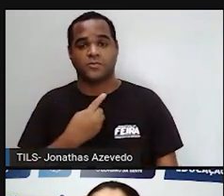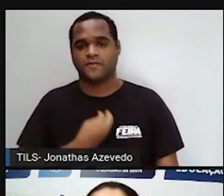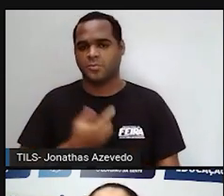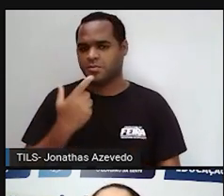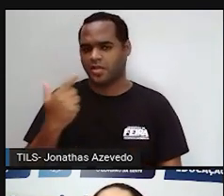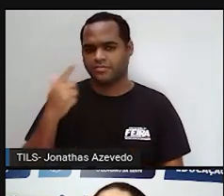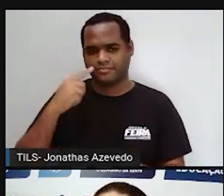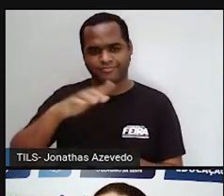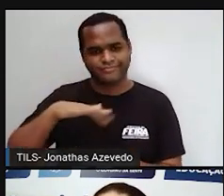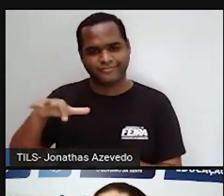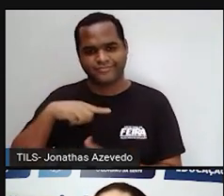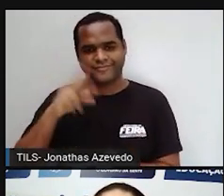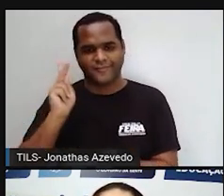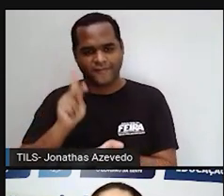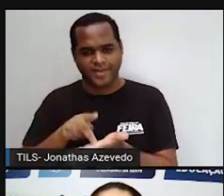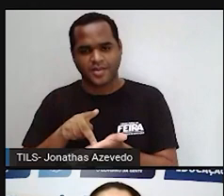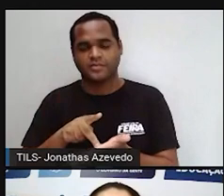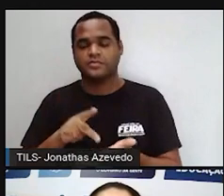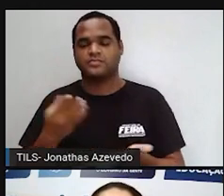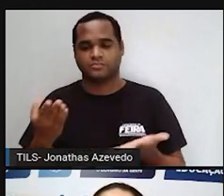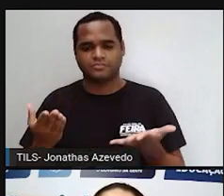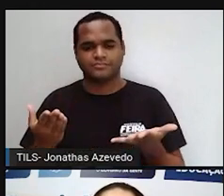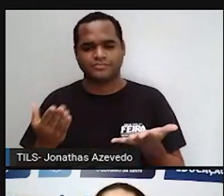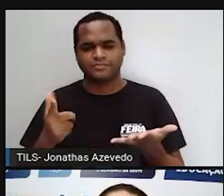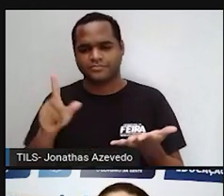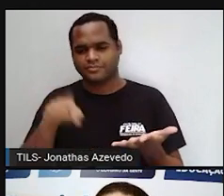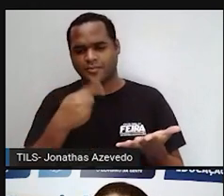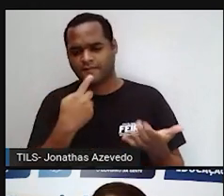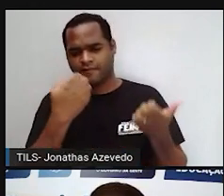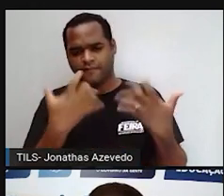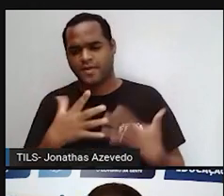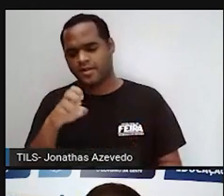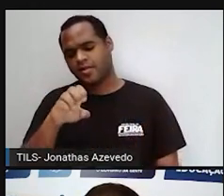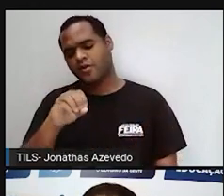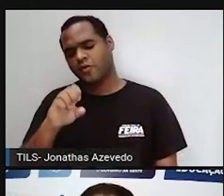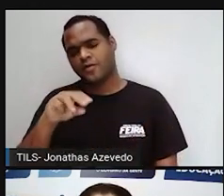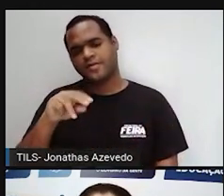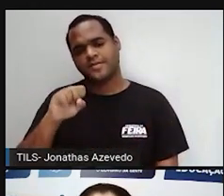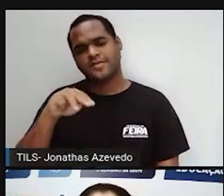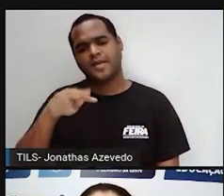afirmação é verdadeira. É exatamente isso que a gente chama de ecossistema.